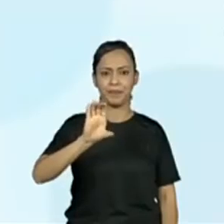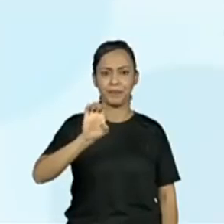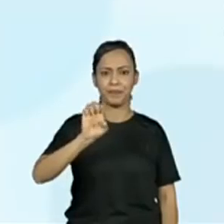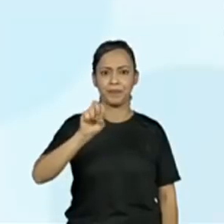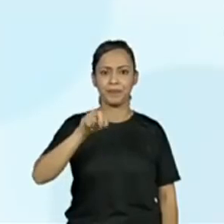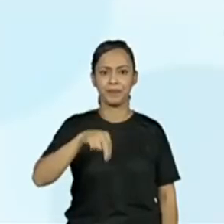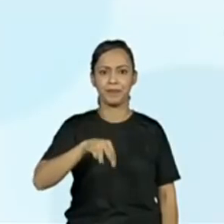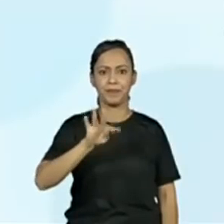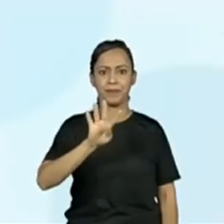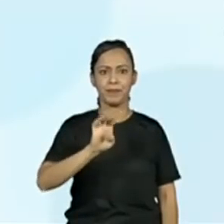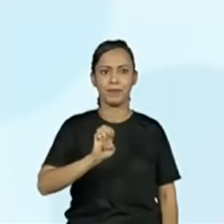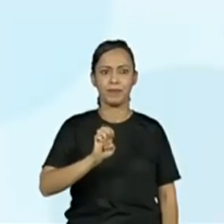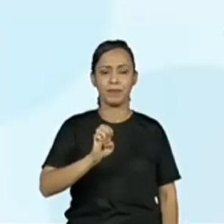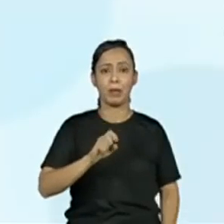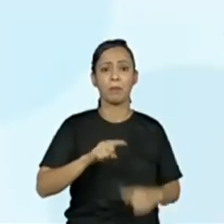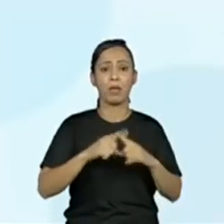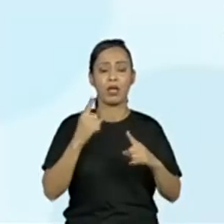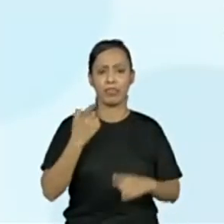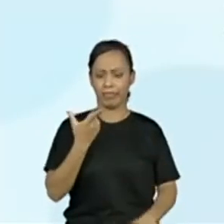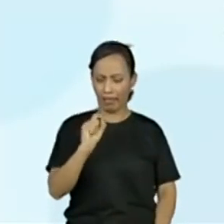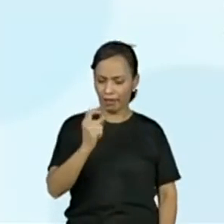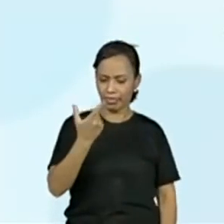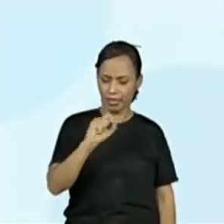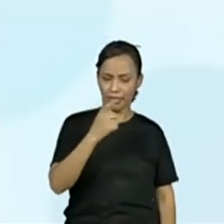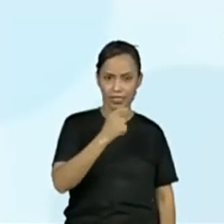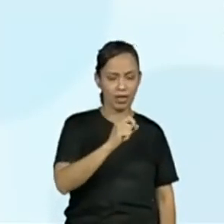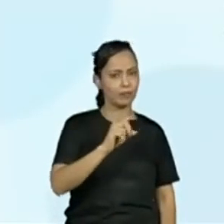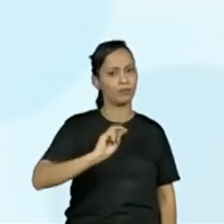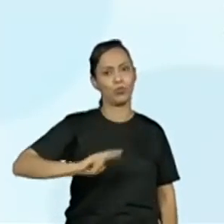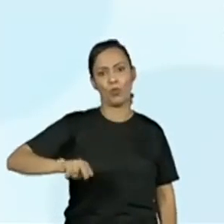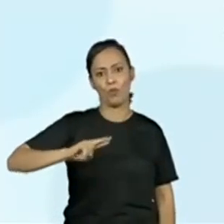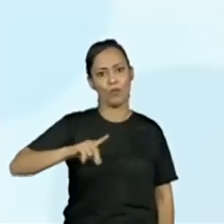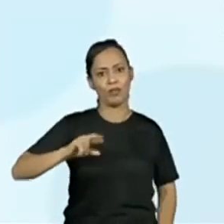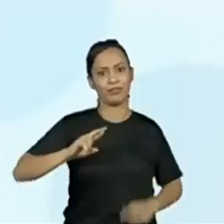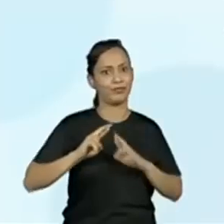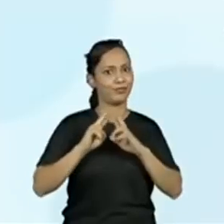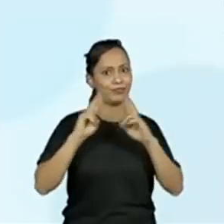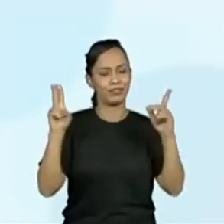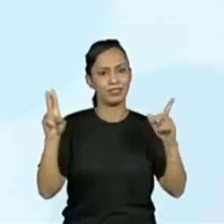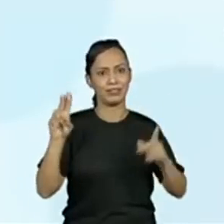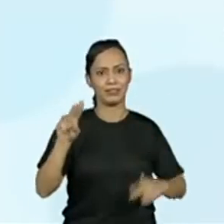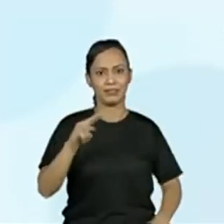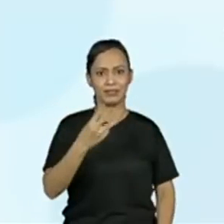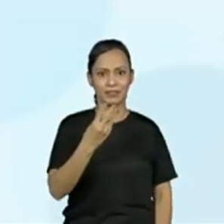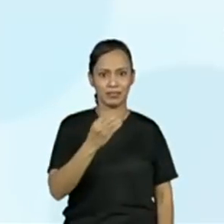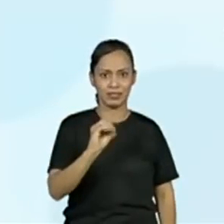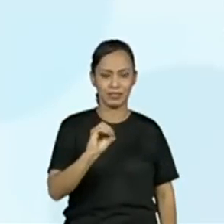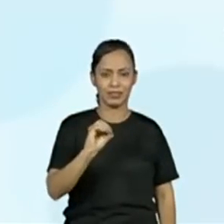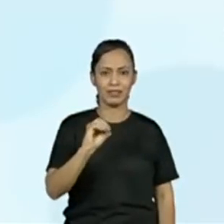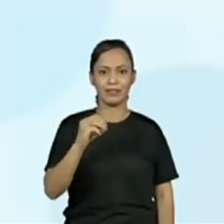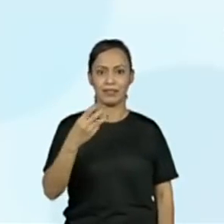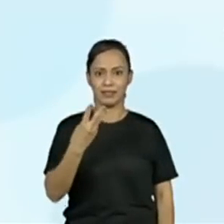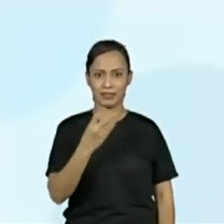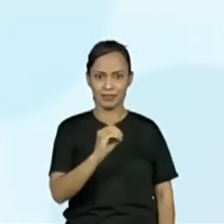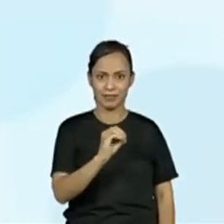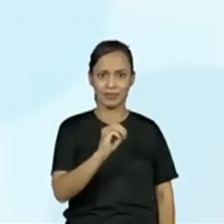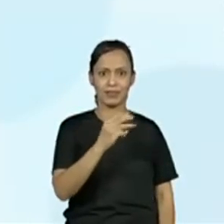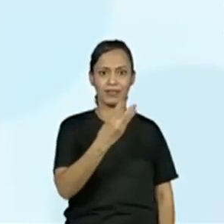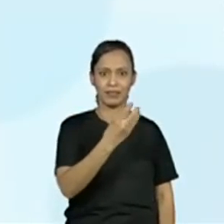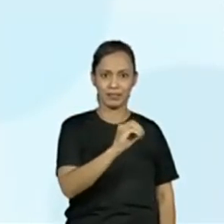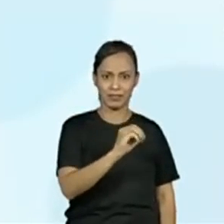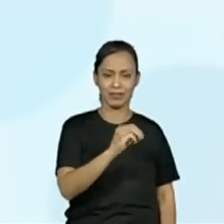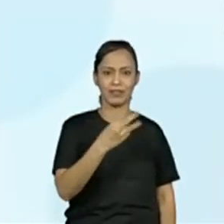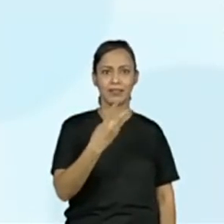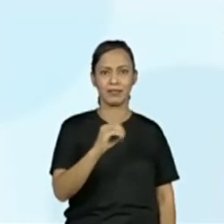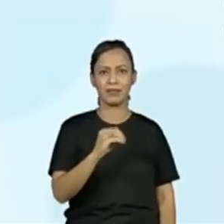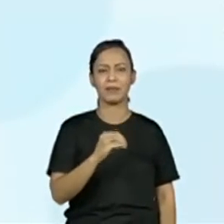ordem? Eles já estão colocando ali para nós também que foi de 30 em 30, não é? A Eduarda até registrou.